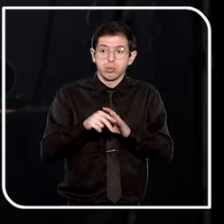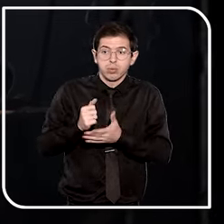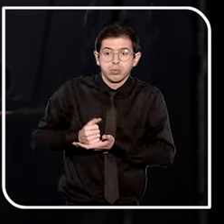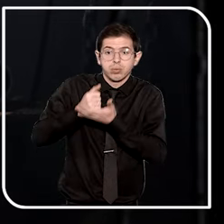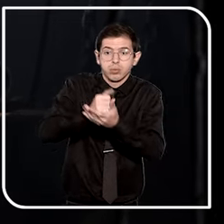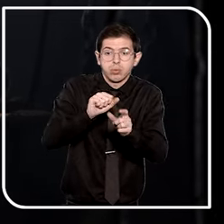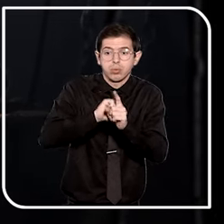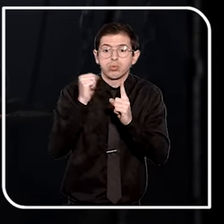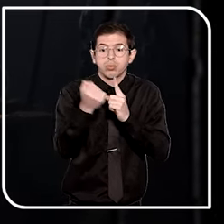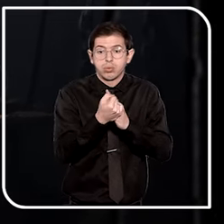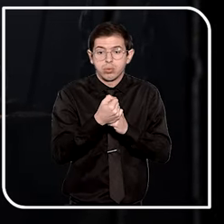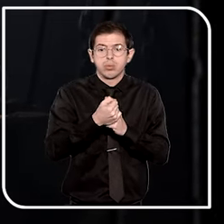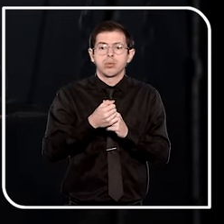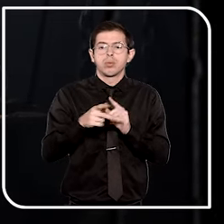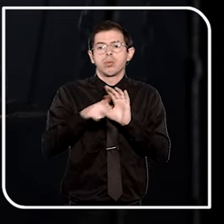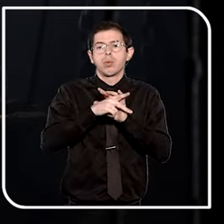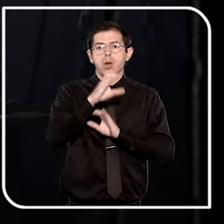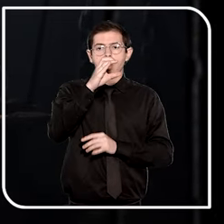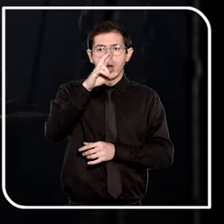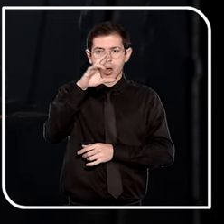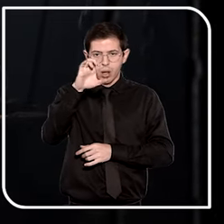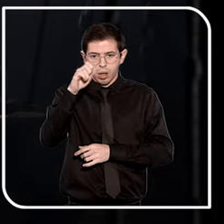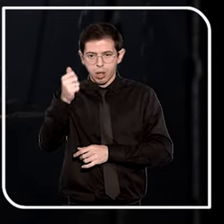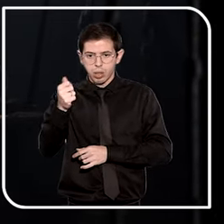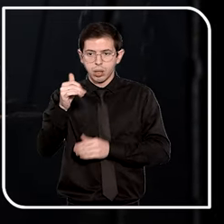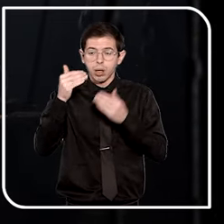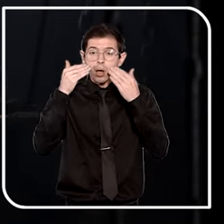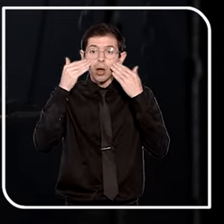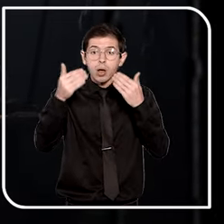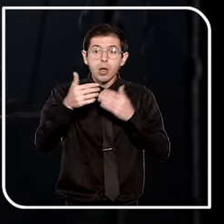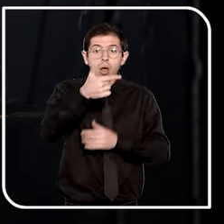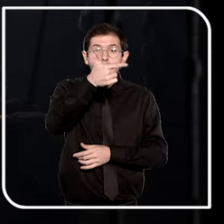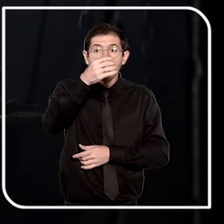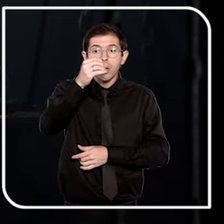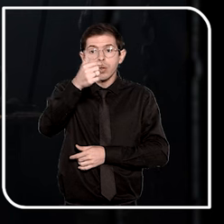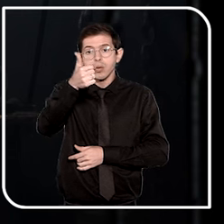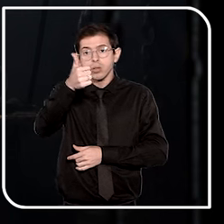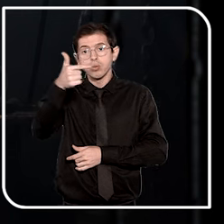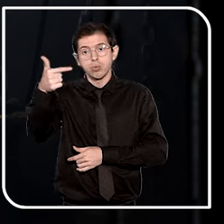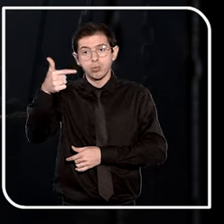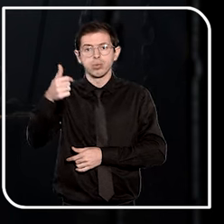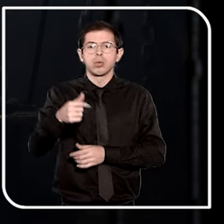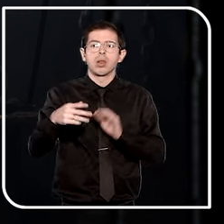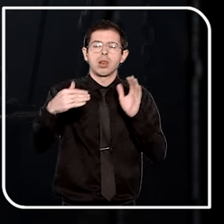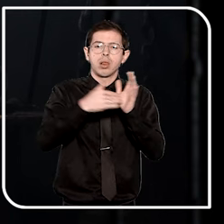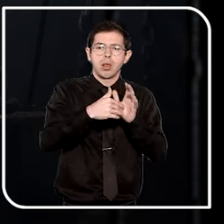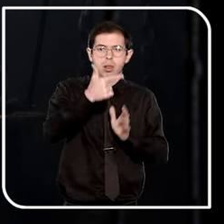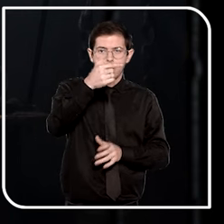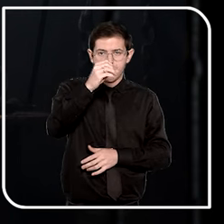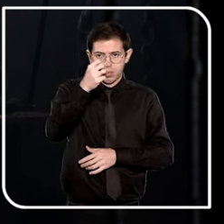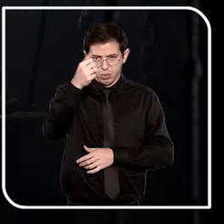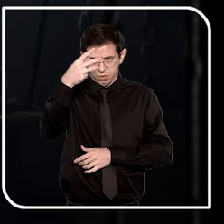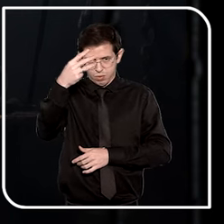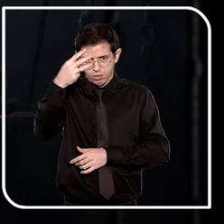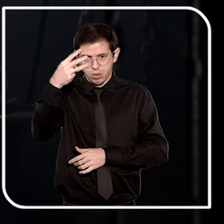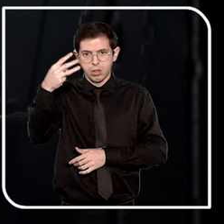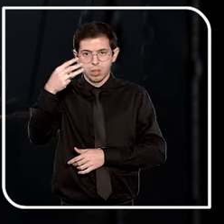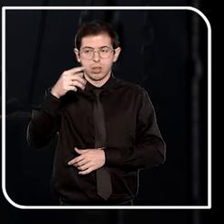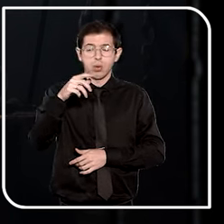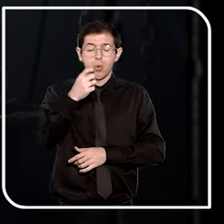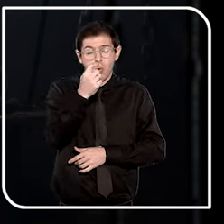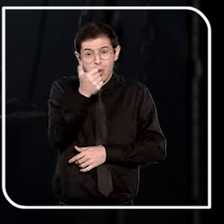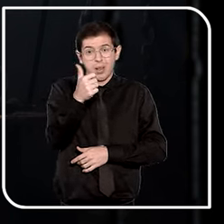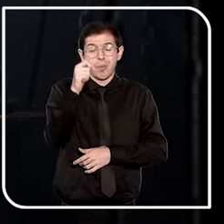Social no país, os CREAS, mostram que entre 2021 e 2023, quase 1.500 pessoas